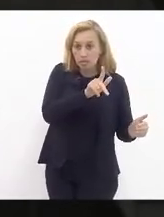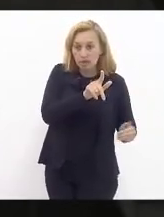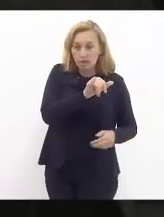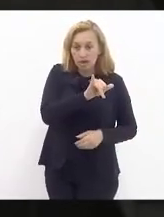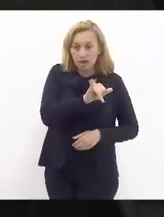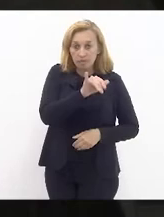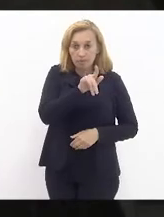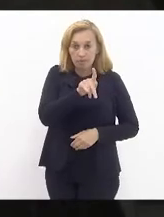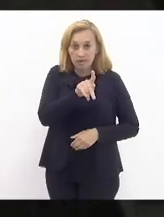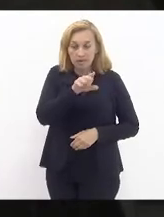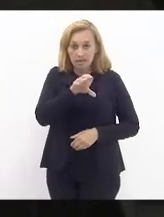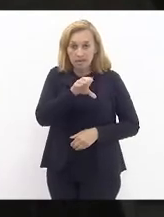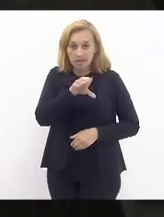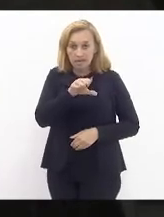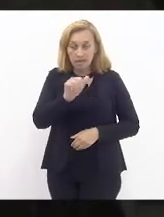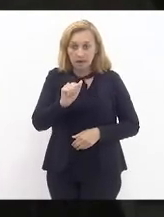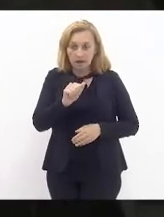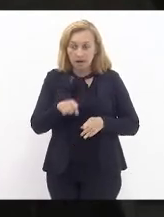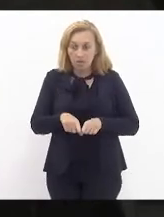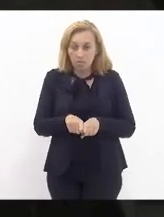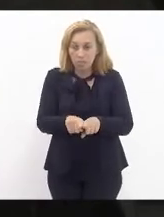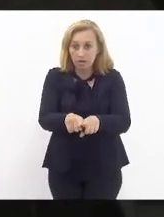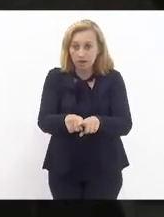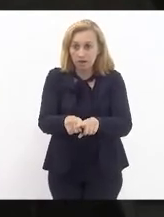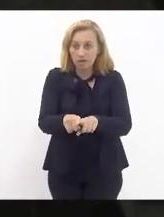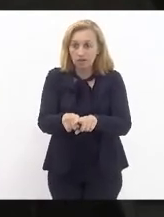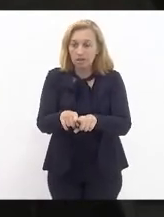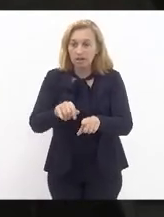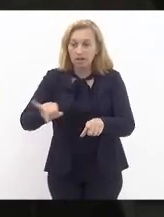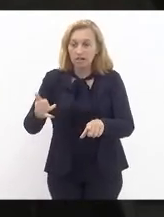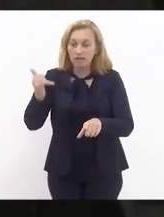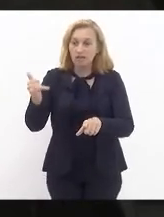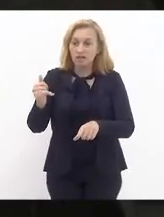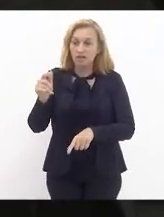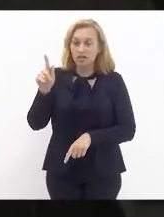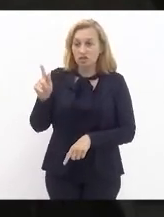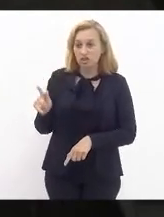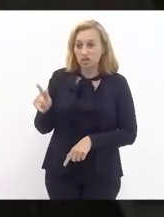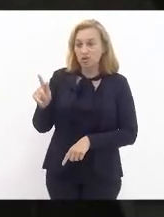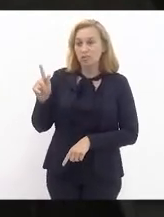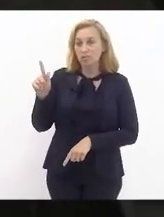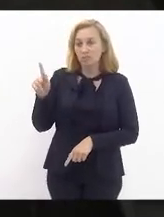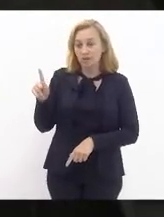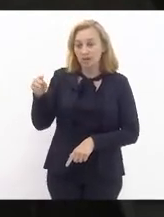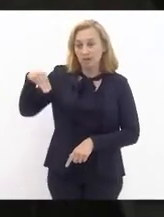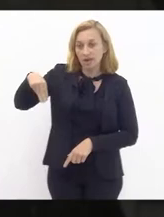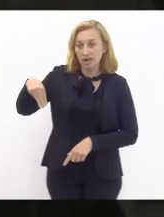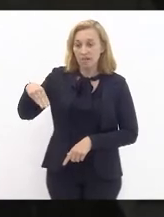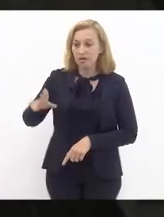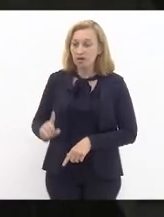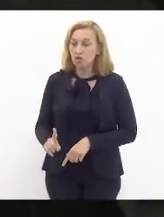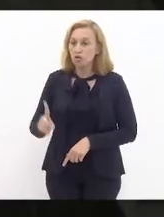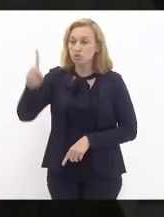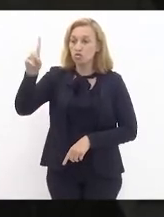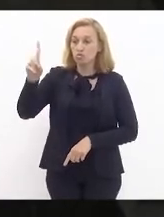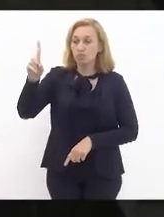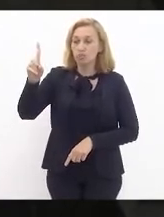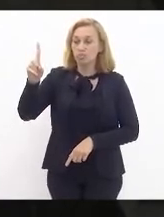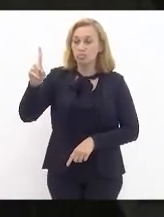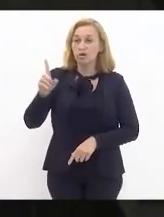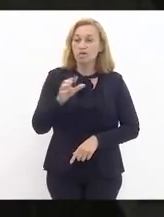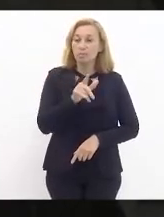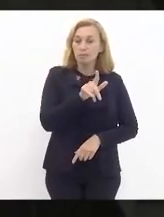continuou acompanhando a inflação e o GPM foi para o céu. Por quê? Porque o IPCA mede a inflação.